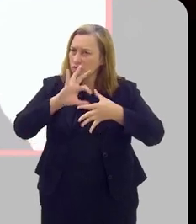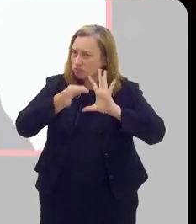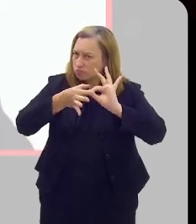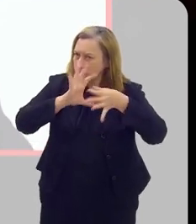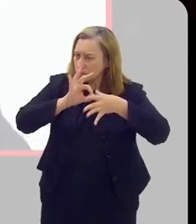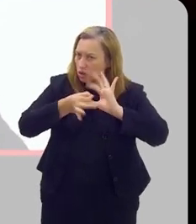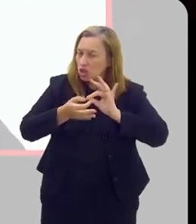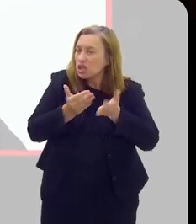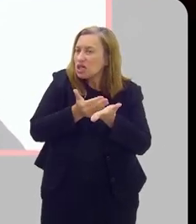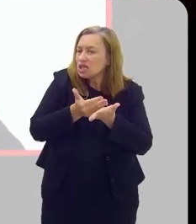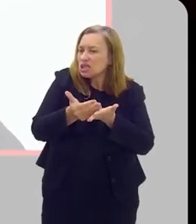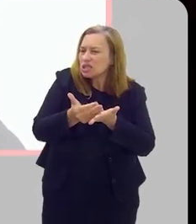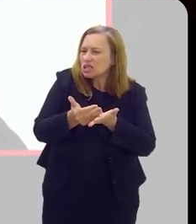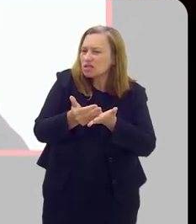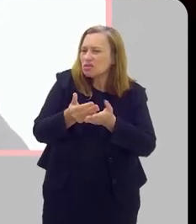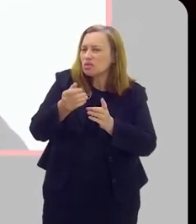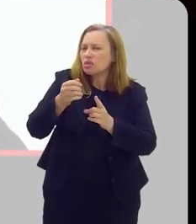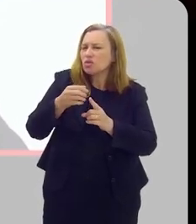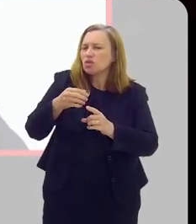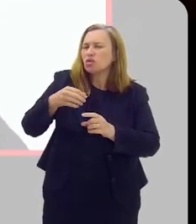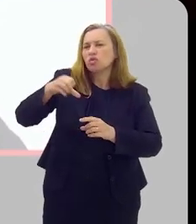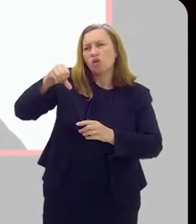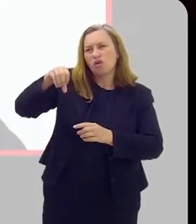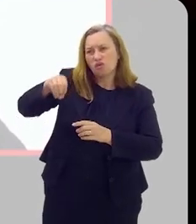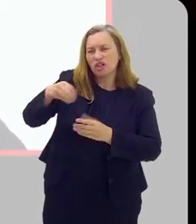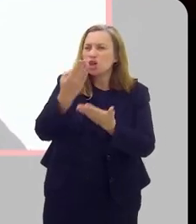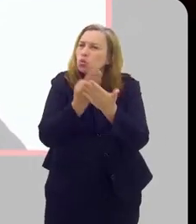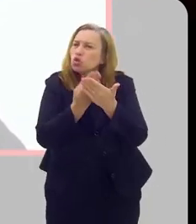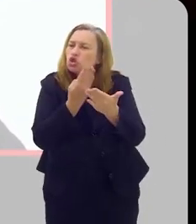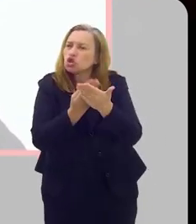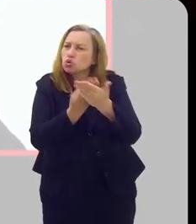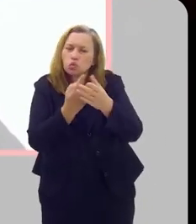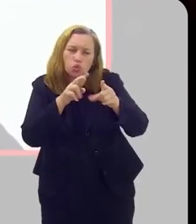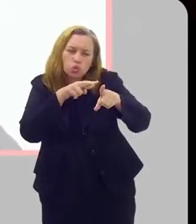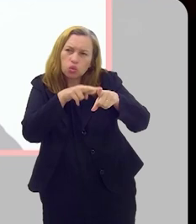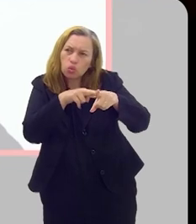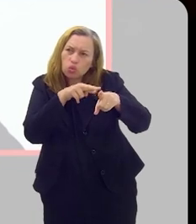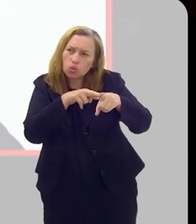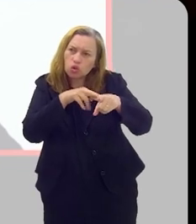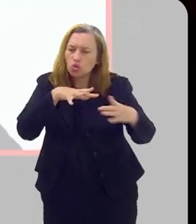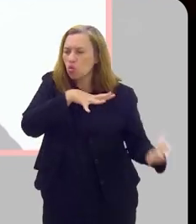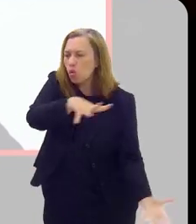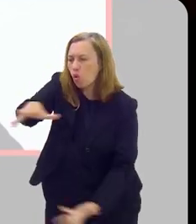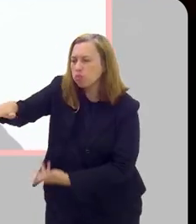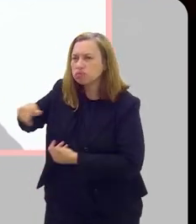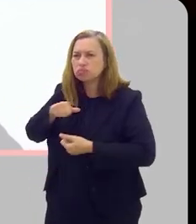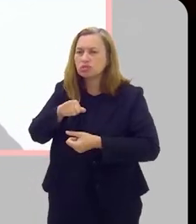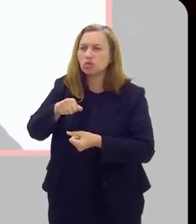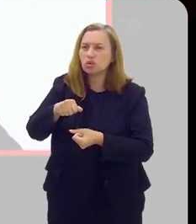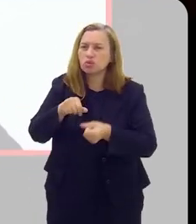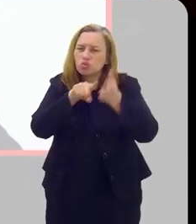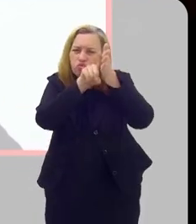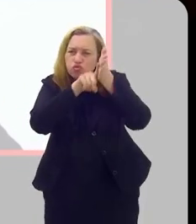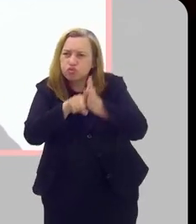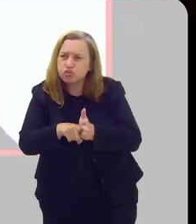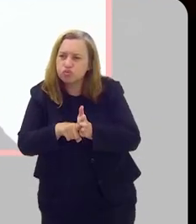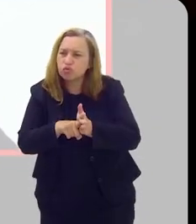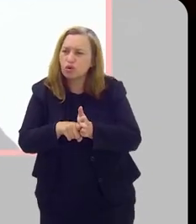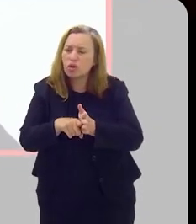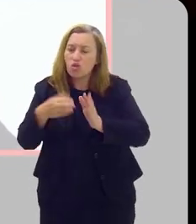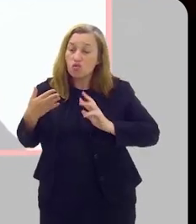ela começa lá nos anos 90, quando os estudos do câncer de próstata no mundo inteiro começaram a ser muito mais